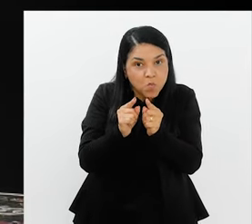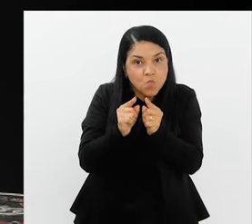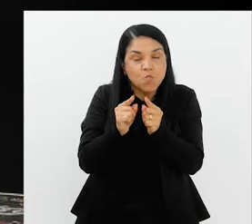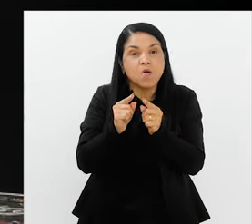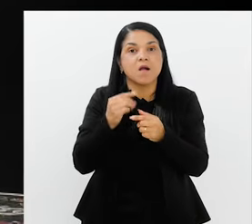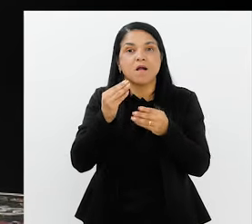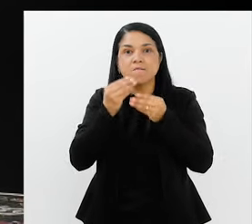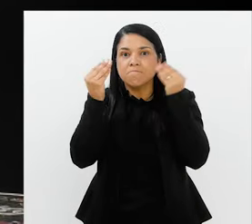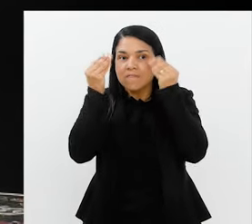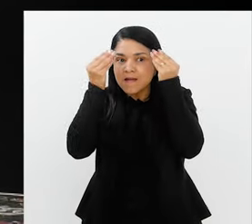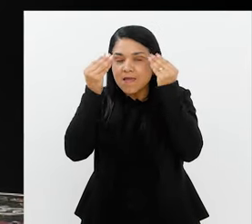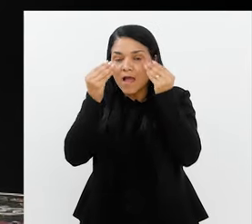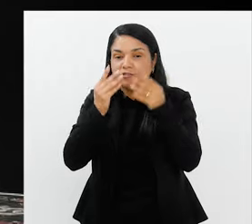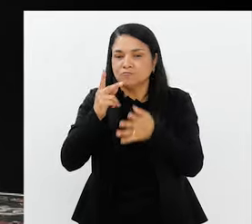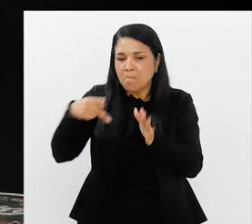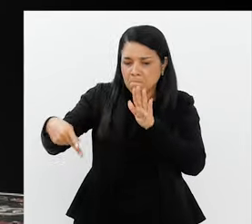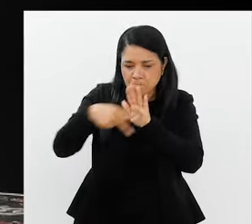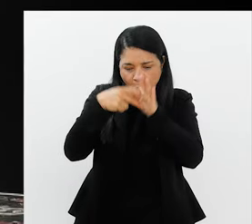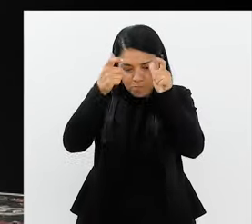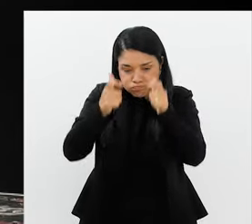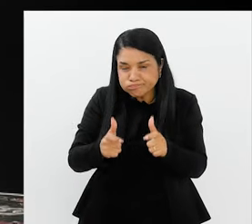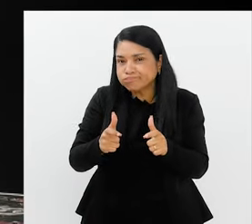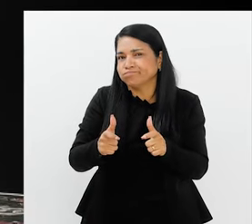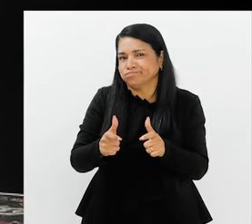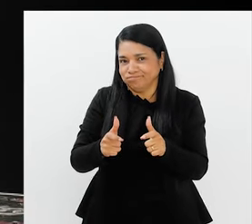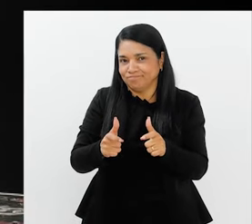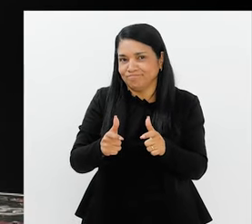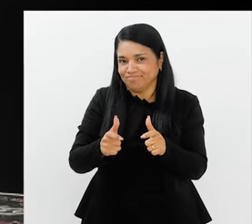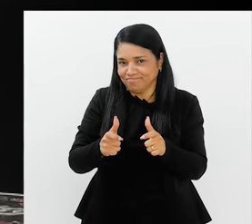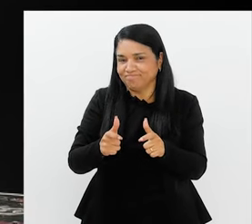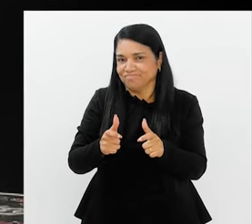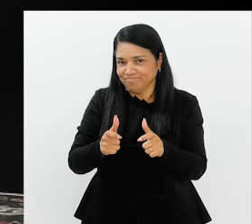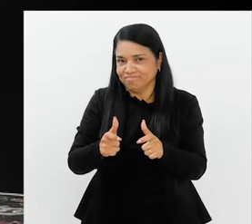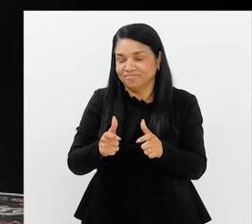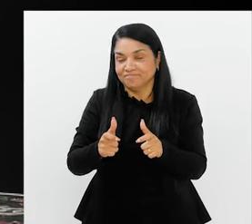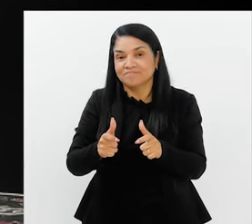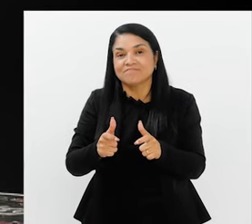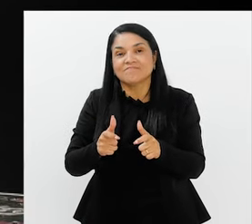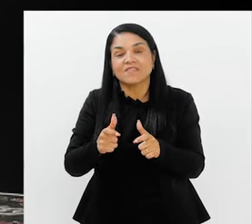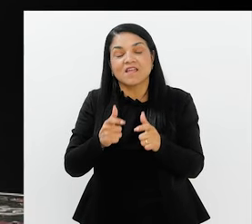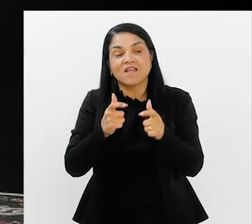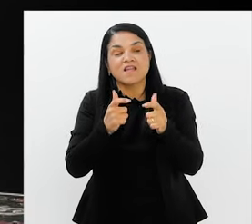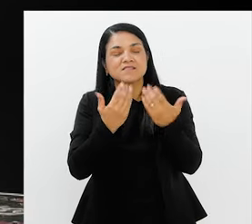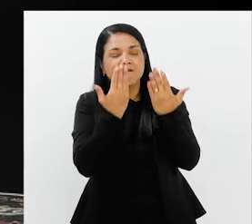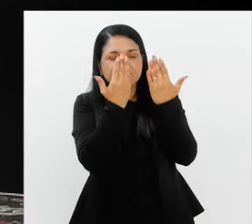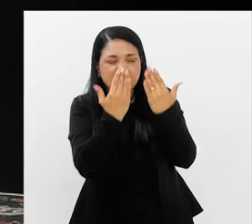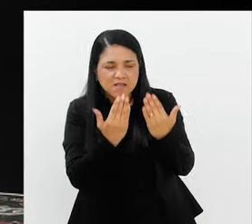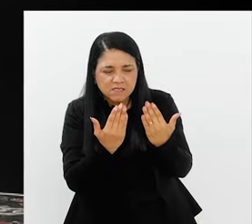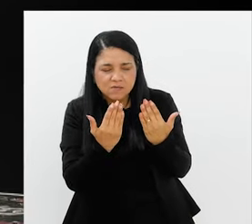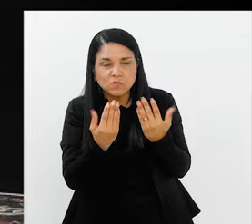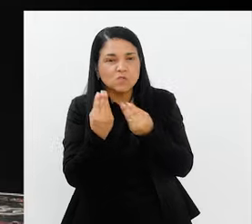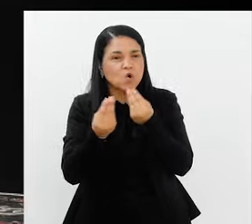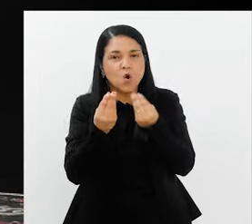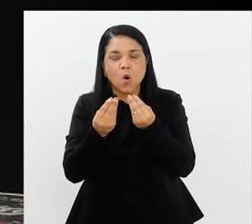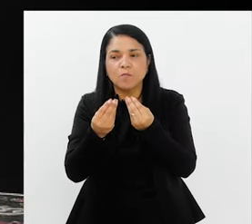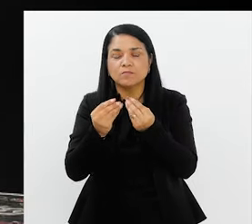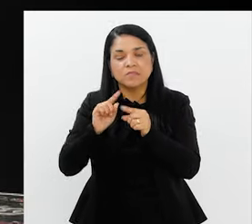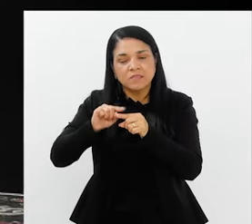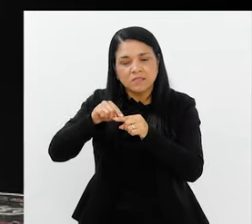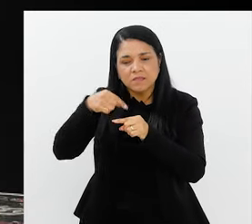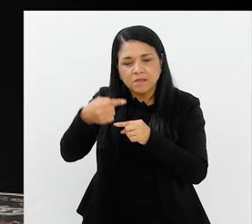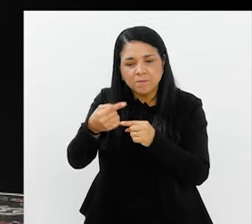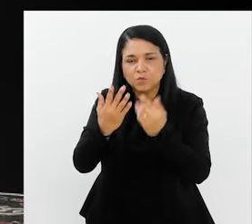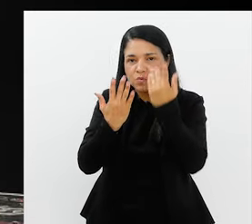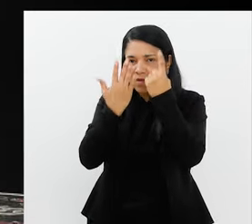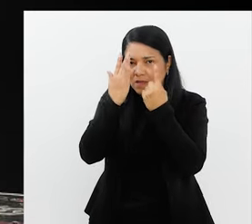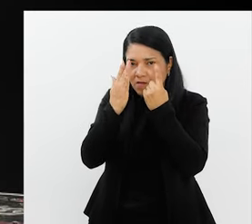tempo. E a maquiagem também é feita lá na avenida, num período muito curto de tempo. E essa avaliação, você consegue ter